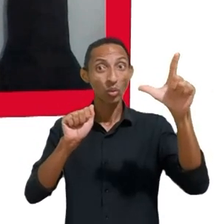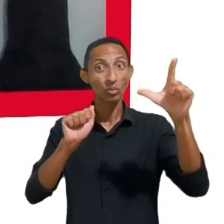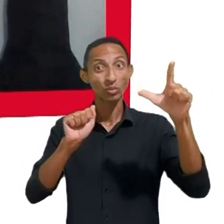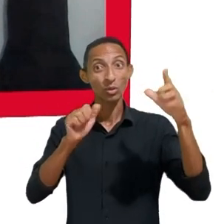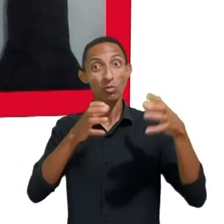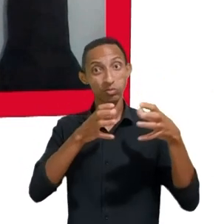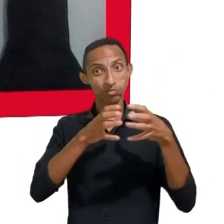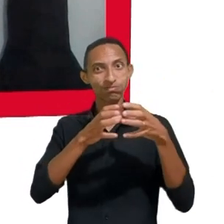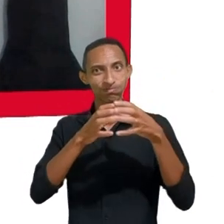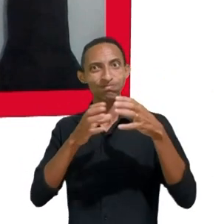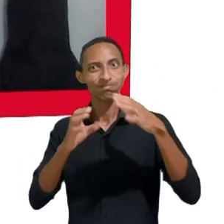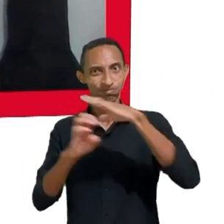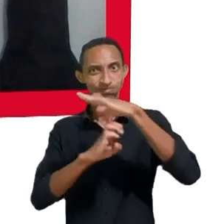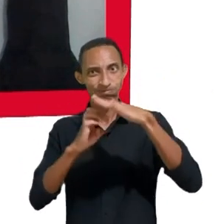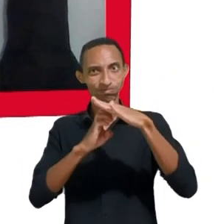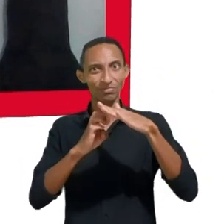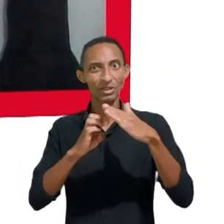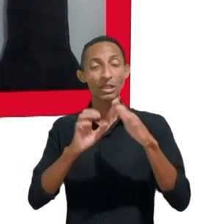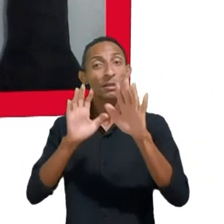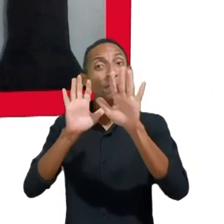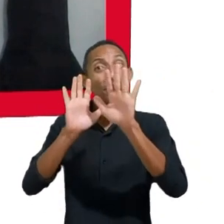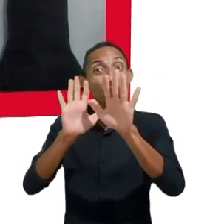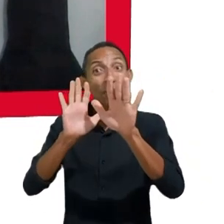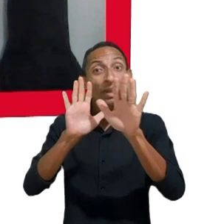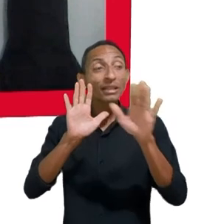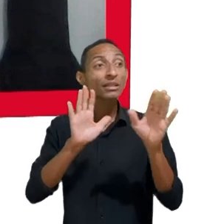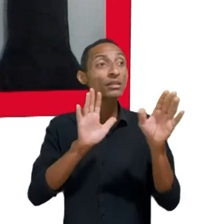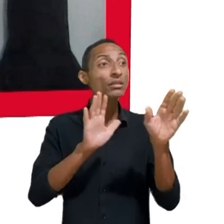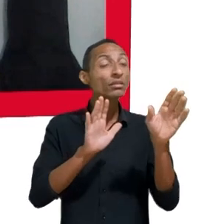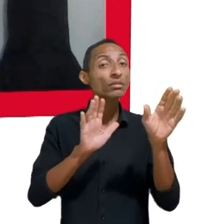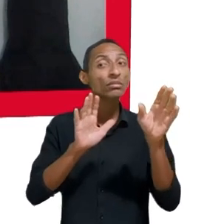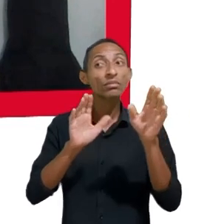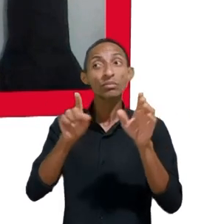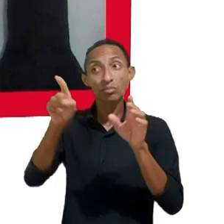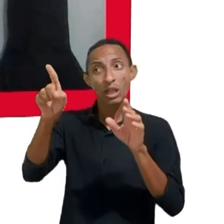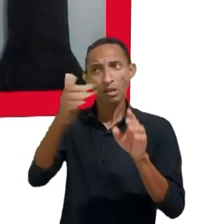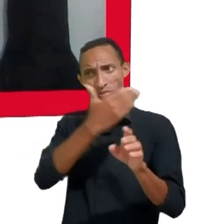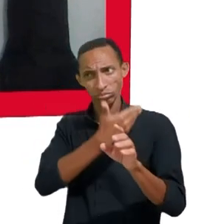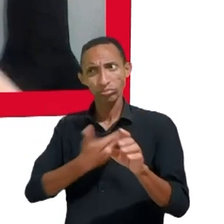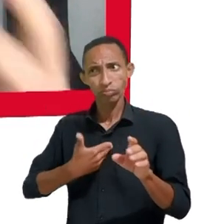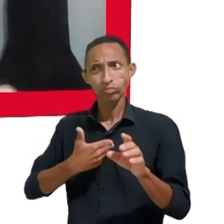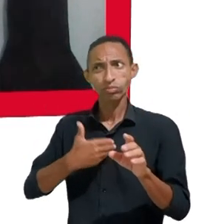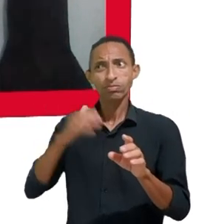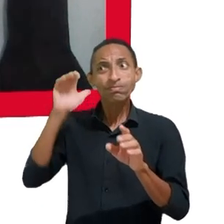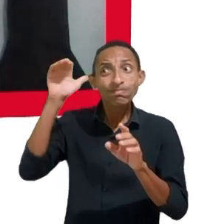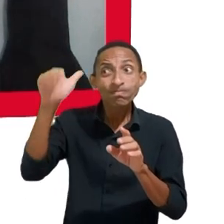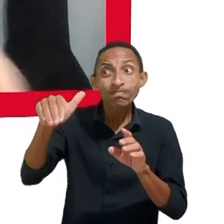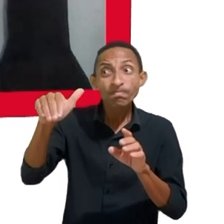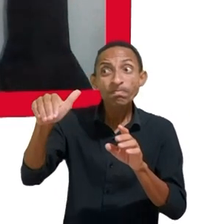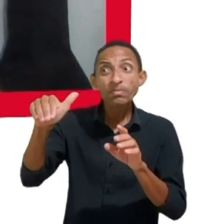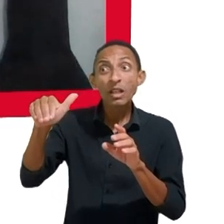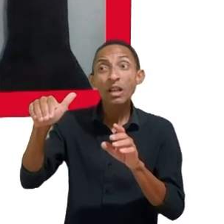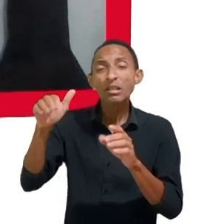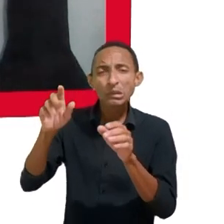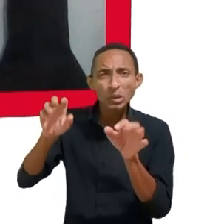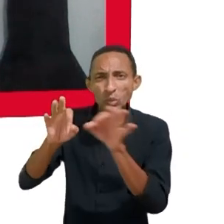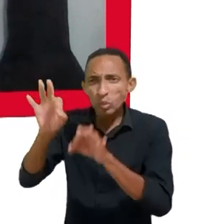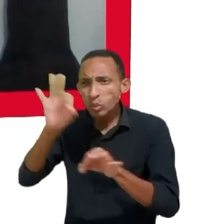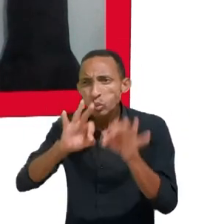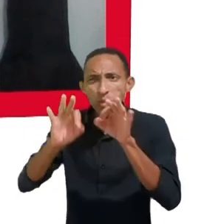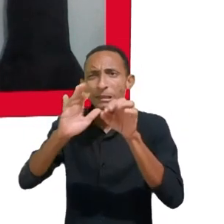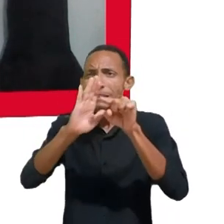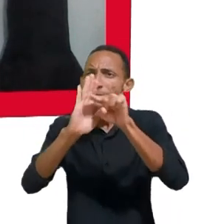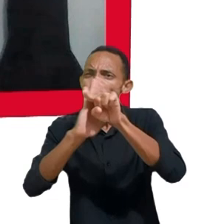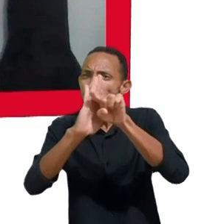no coração das instituições. A Autoridade Nacional de Proteção de Dados Pessoais nunca fez nenhum tipo de pesquisa ou evento com